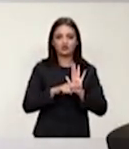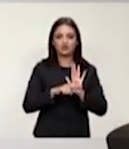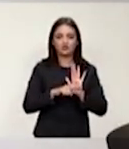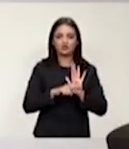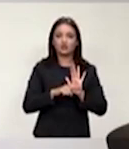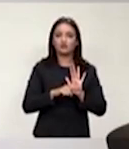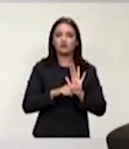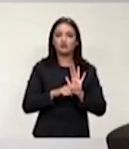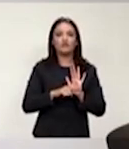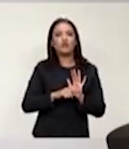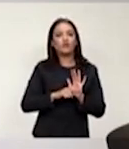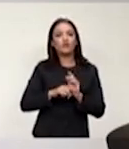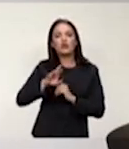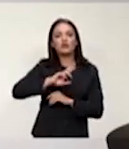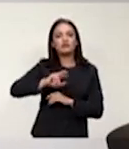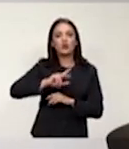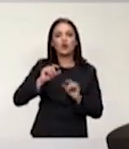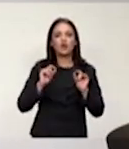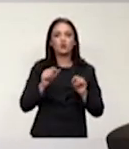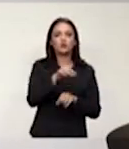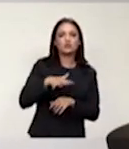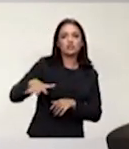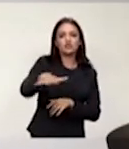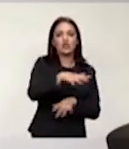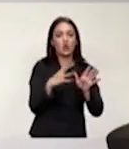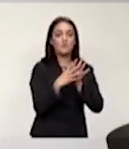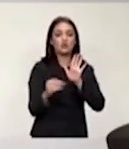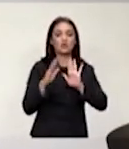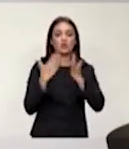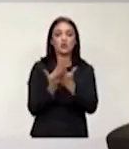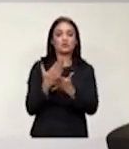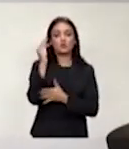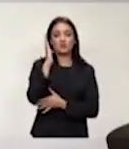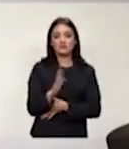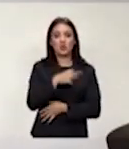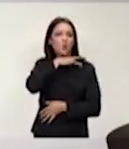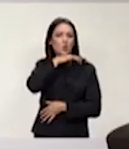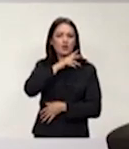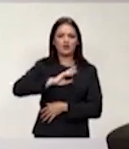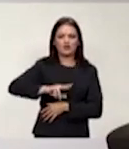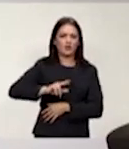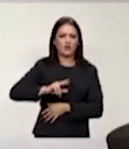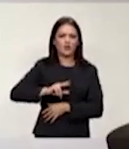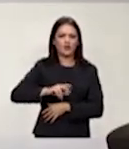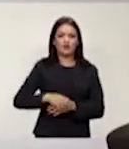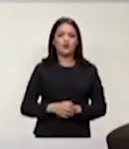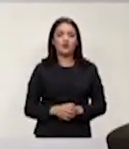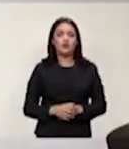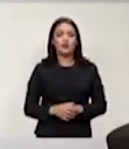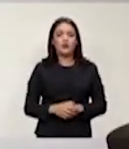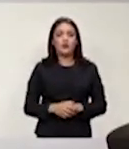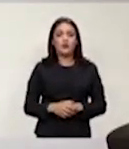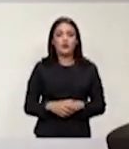o modelo da educação brasileira como ruim. Digo que, na verdade,